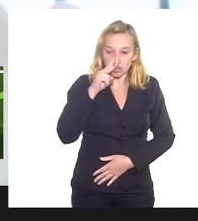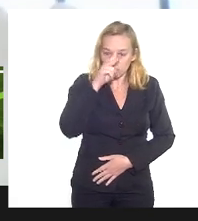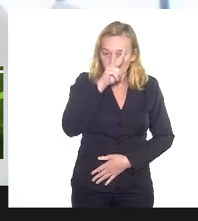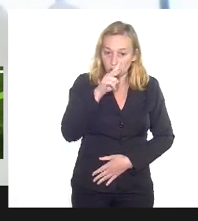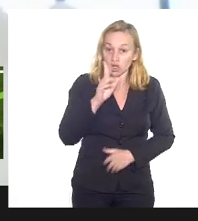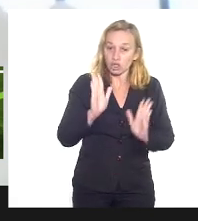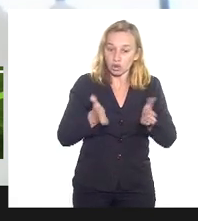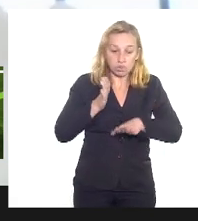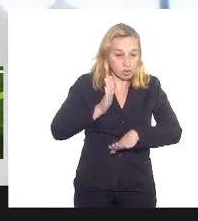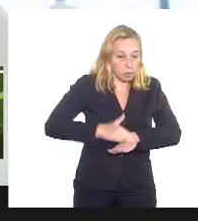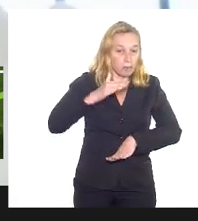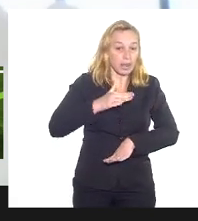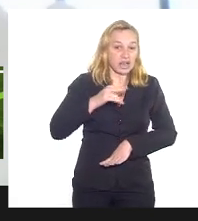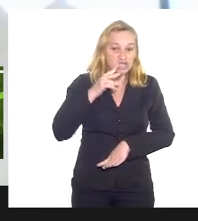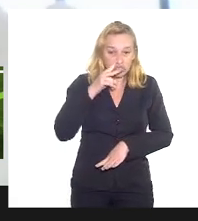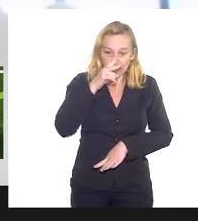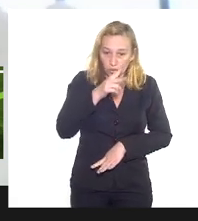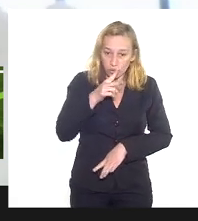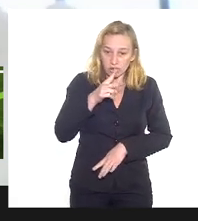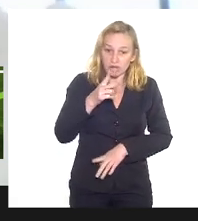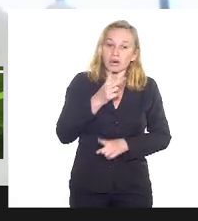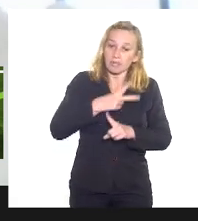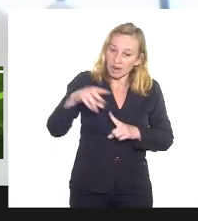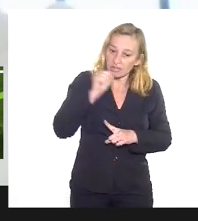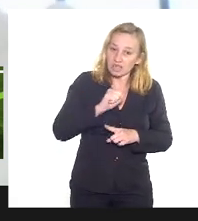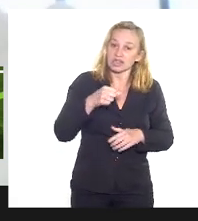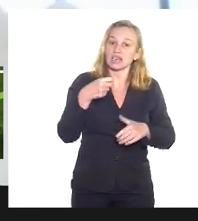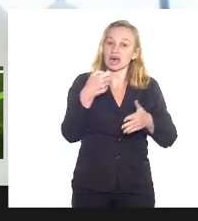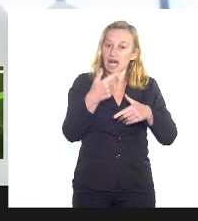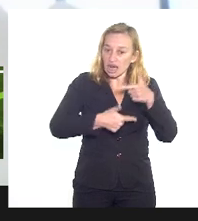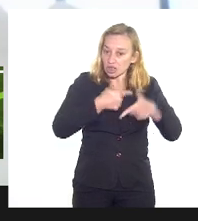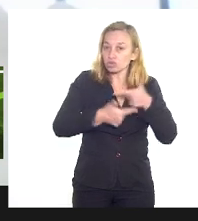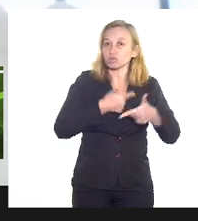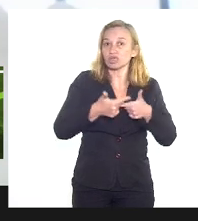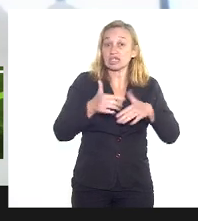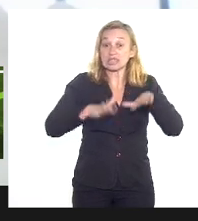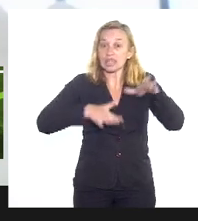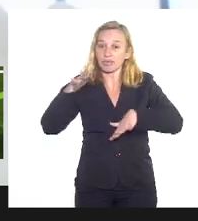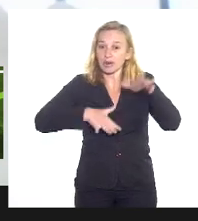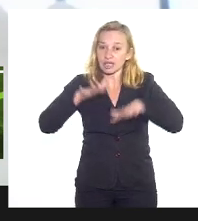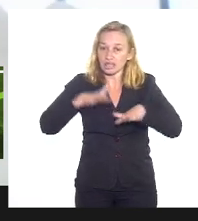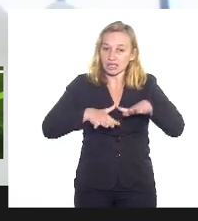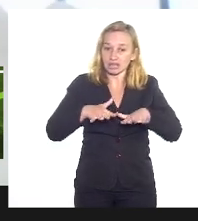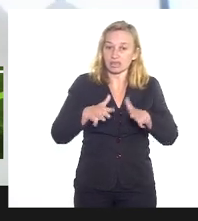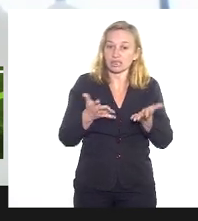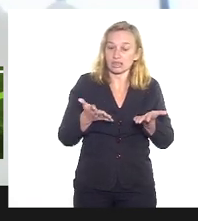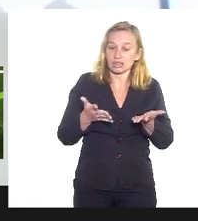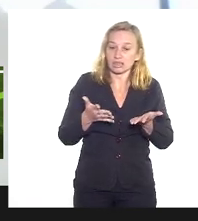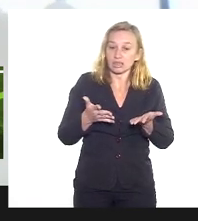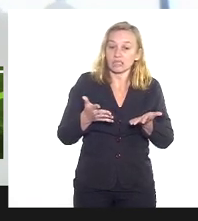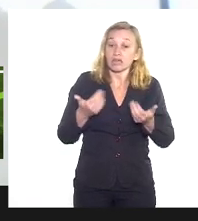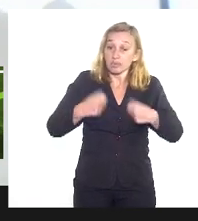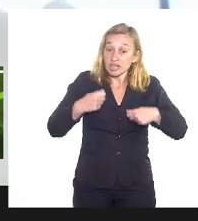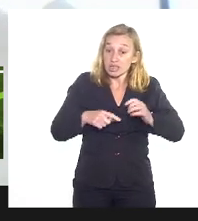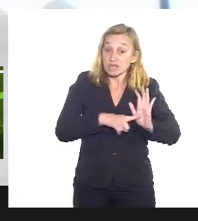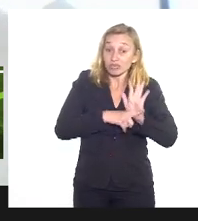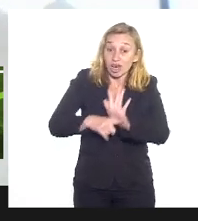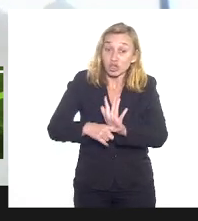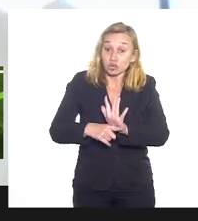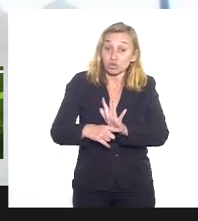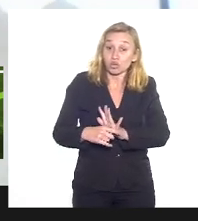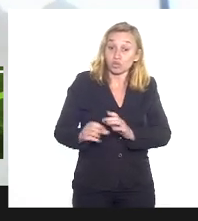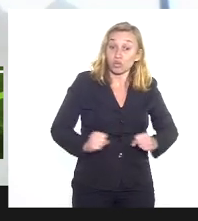ser muito mais aguerridas para vencer as batalhas e dependemos da ajuda desse poder público